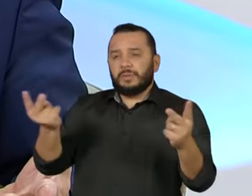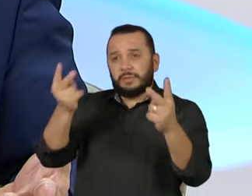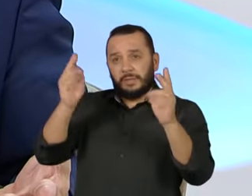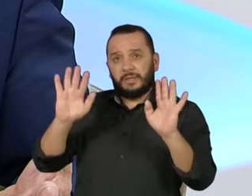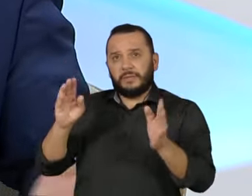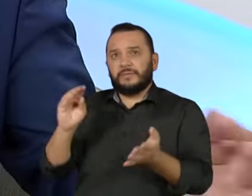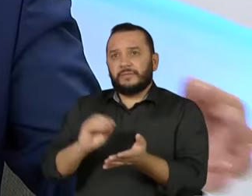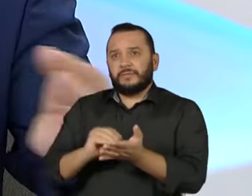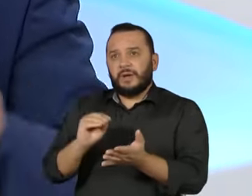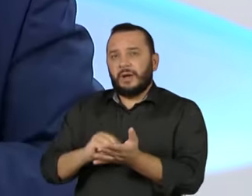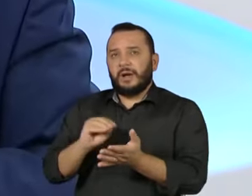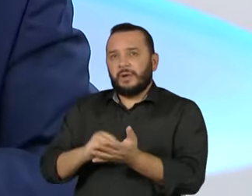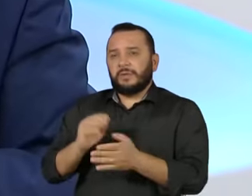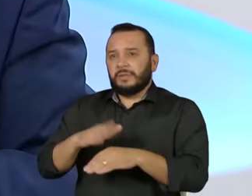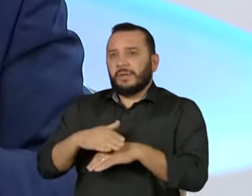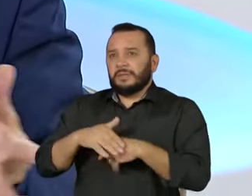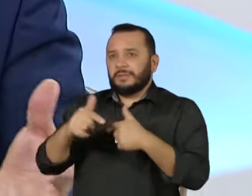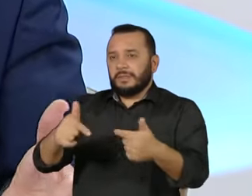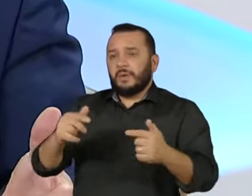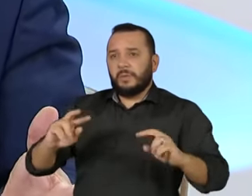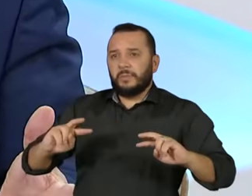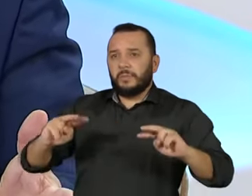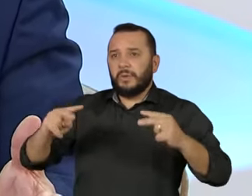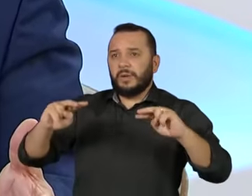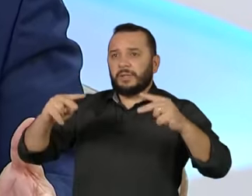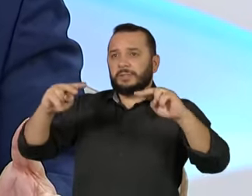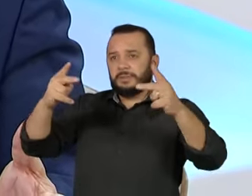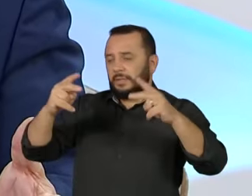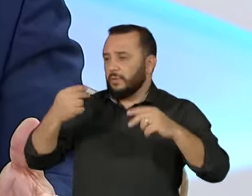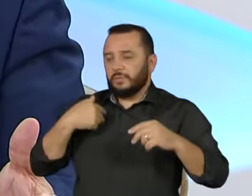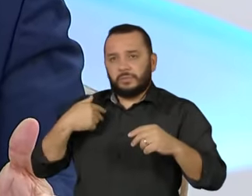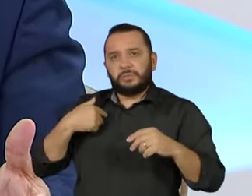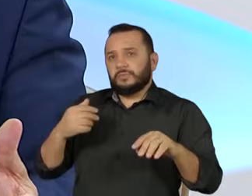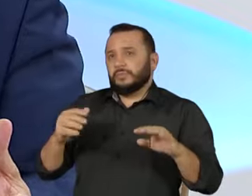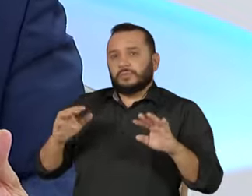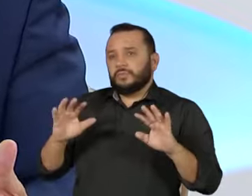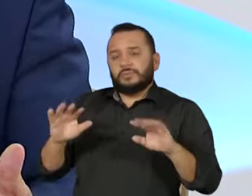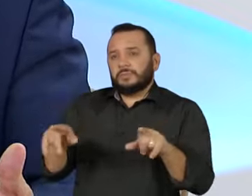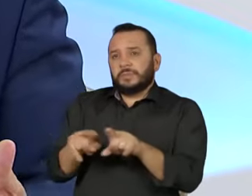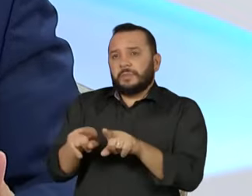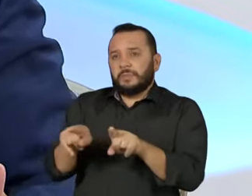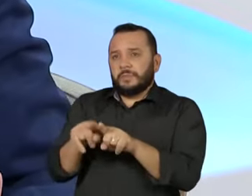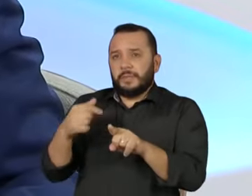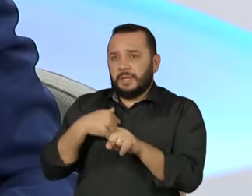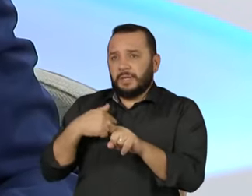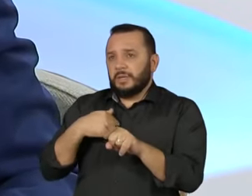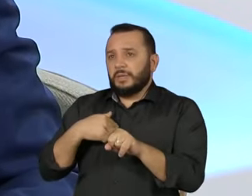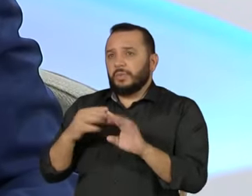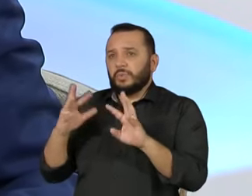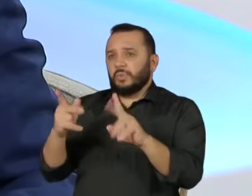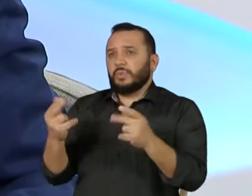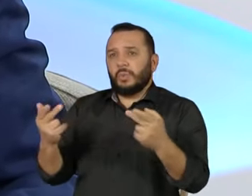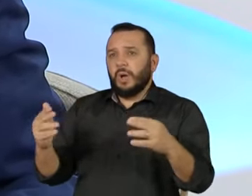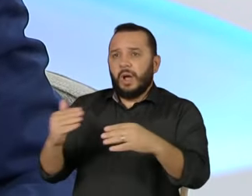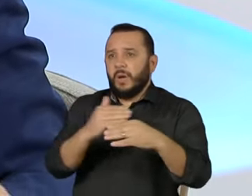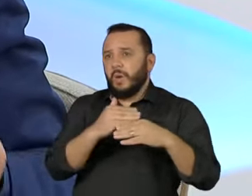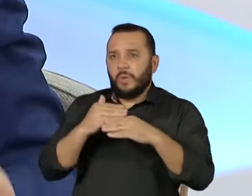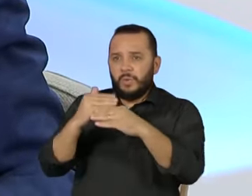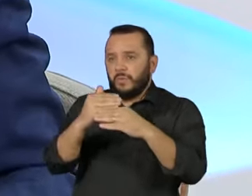sabe? Promoção e progressão é todo mundo no mesmo dia. Tenha você se esforçado no setor público,